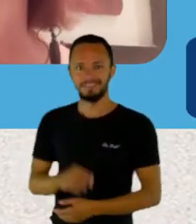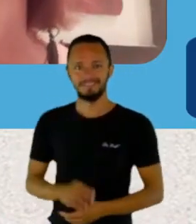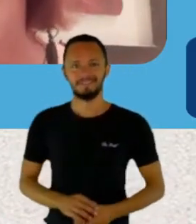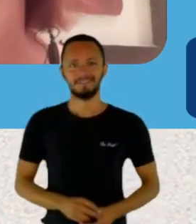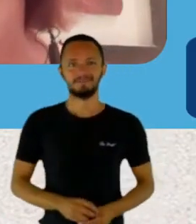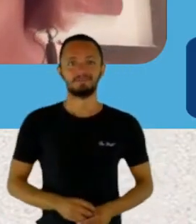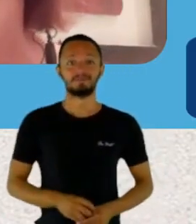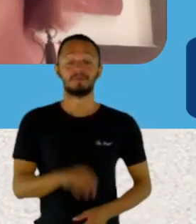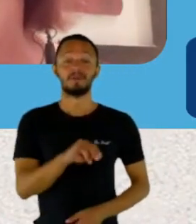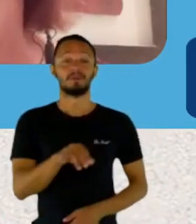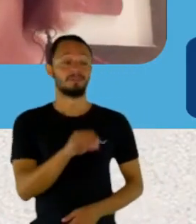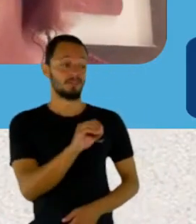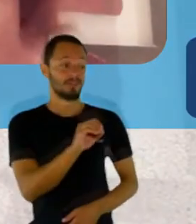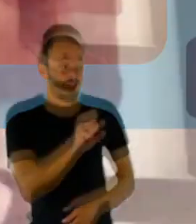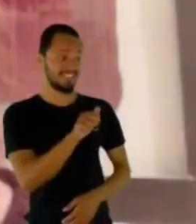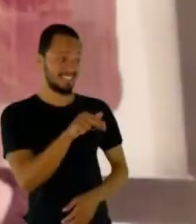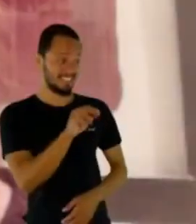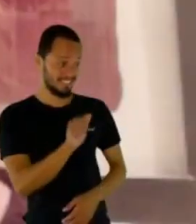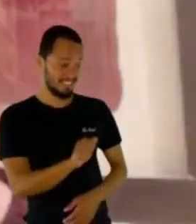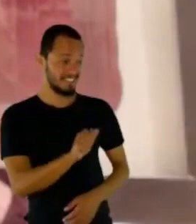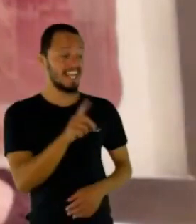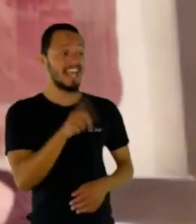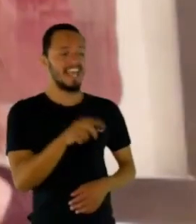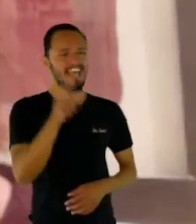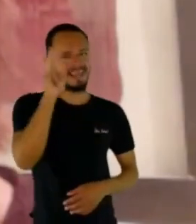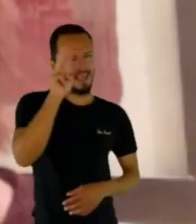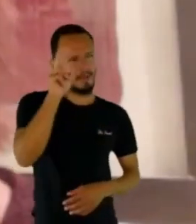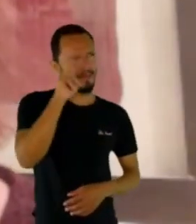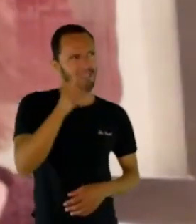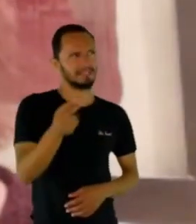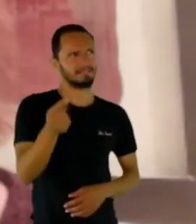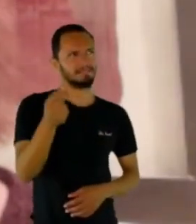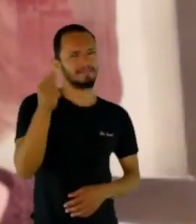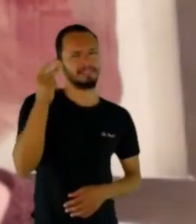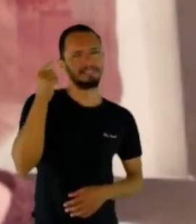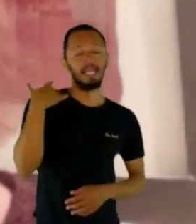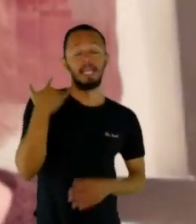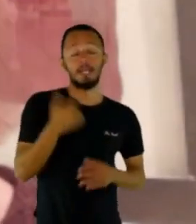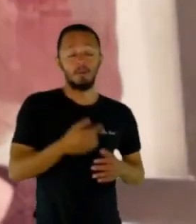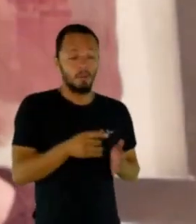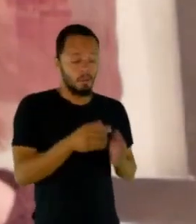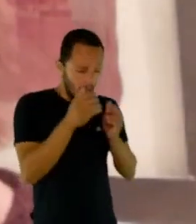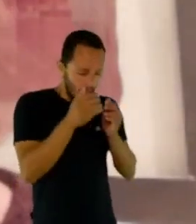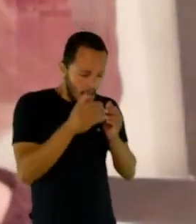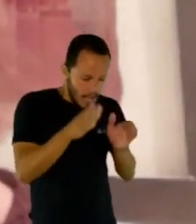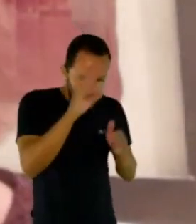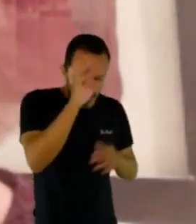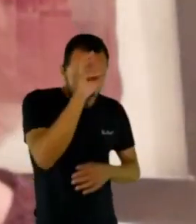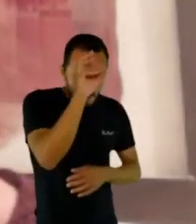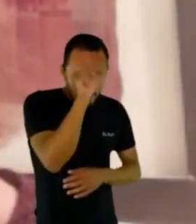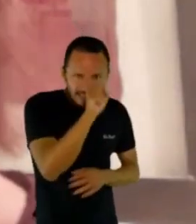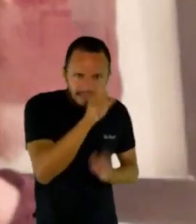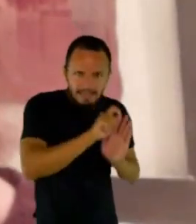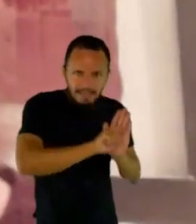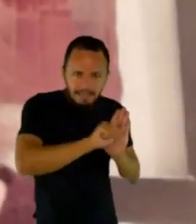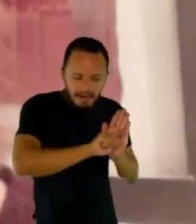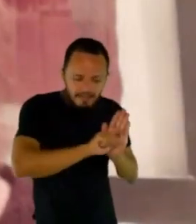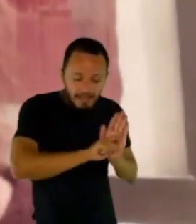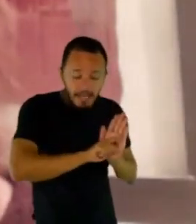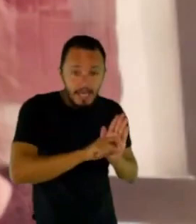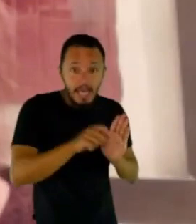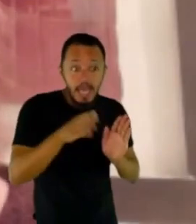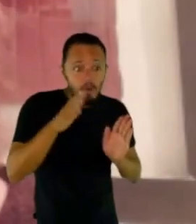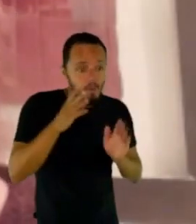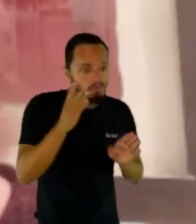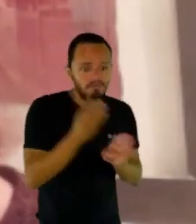Josiane, eu tenho uma lembrança de começar a gostar de escrever no momento que eu aprendi a escrever. Eu sempre gostei de escrever. Eu tenho um